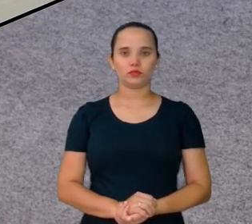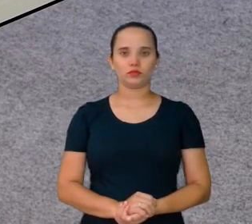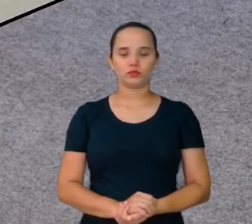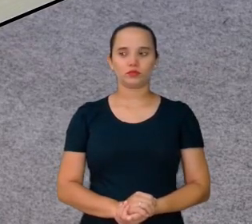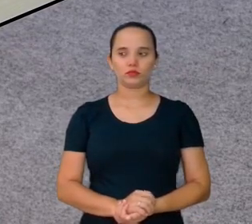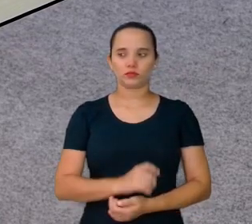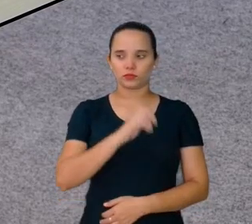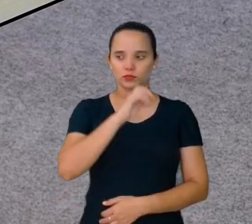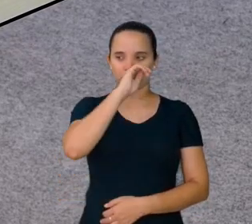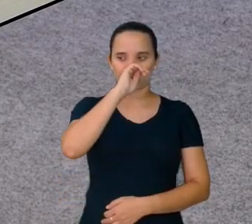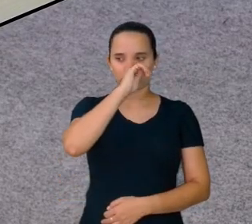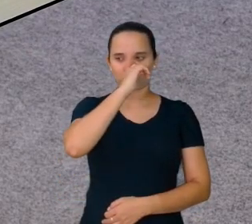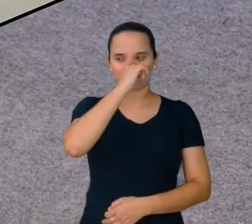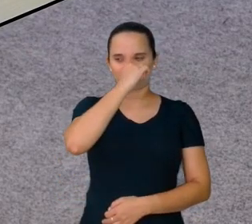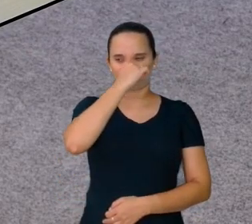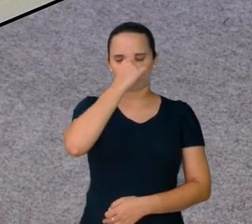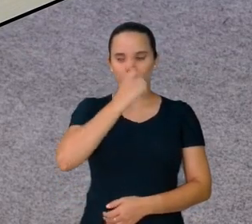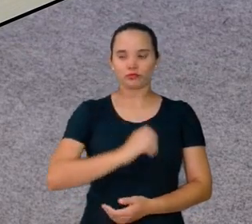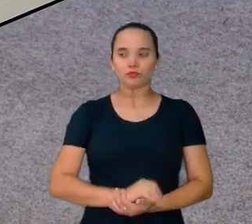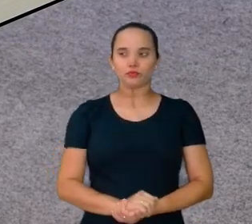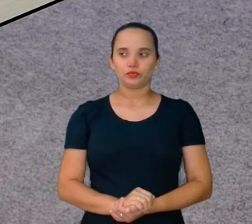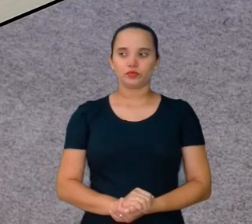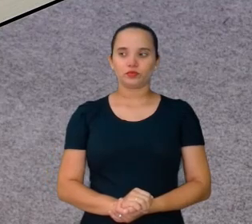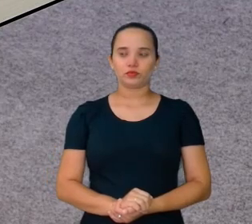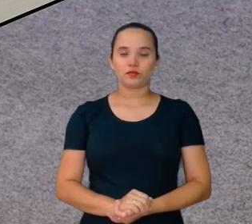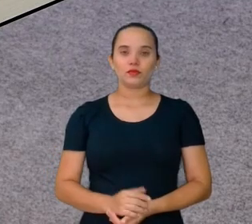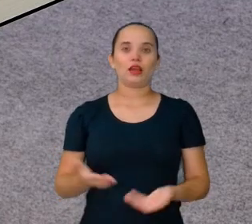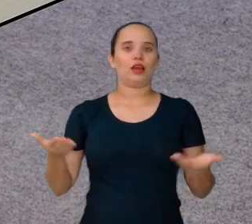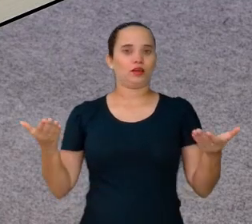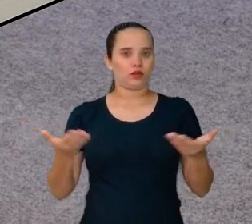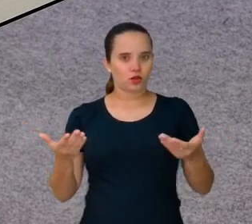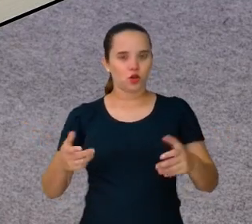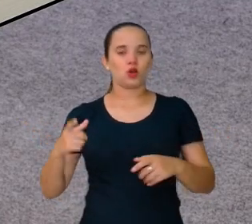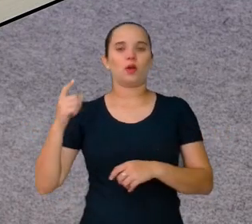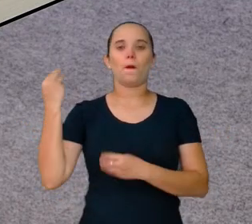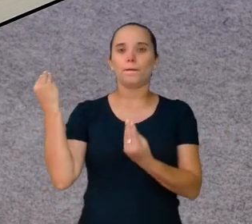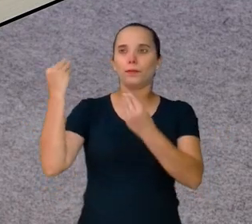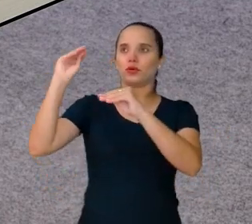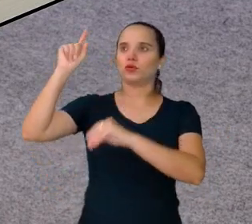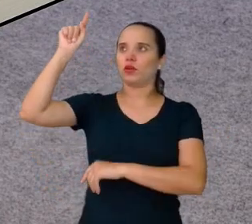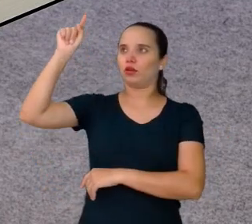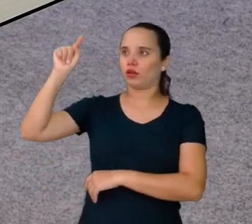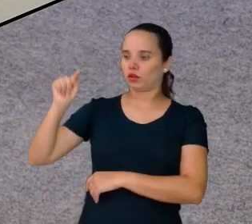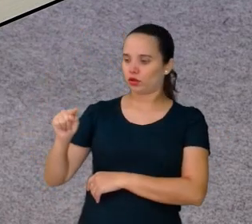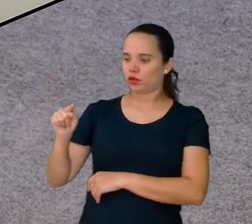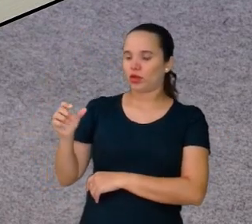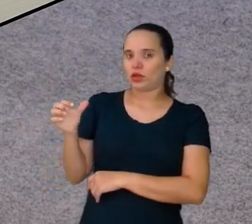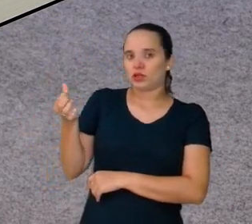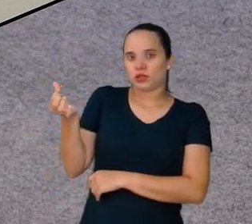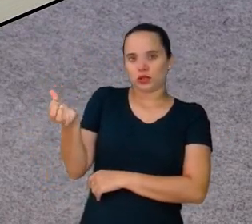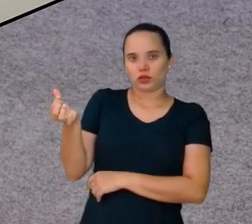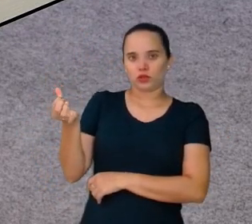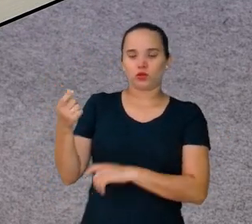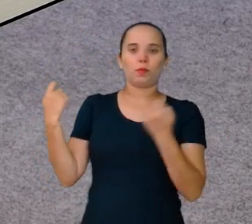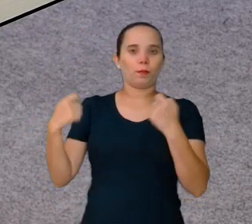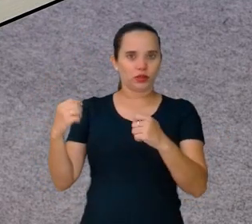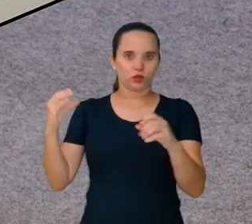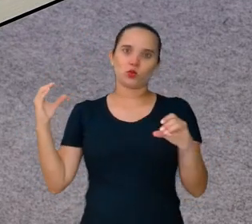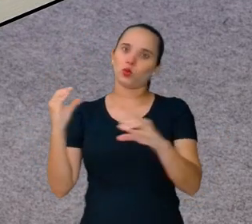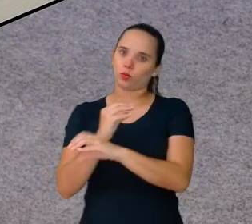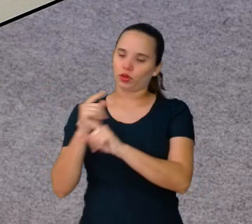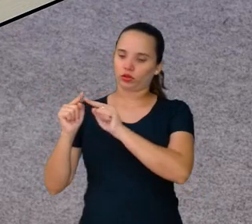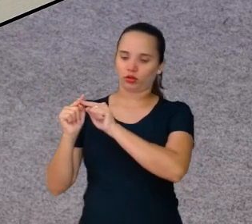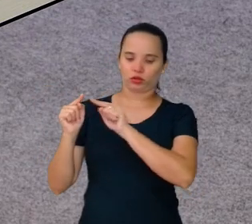4, 5, 6. Aí, vou completar aqui, né? Porque eu tenho que ter o lado